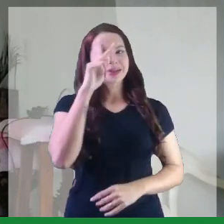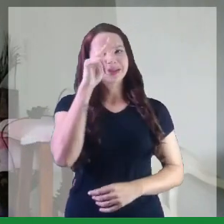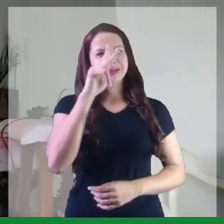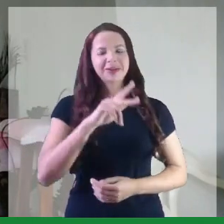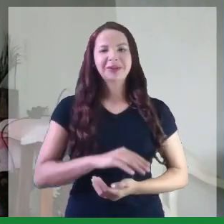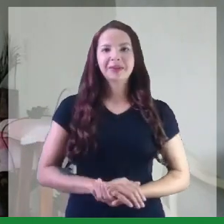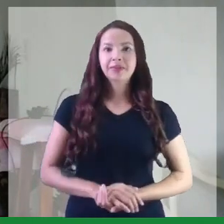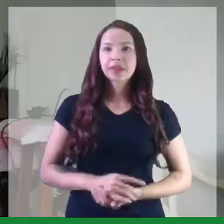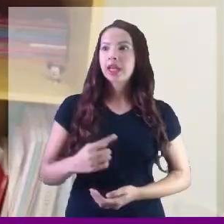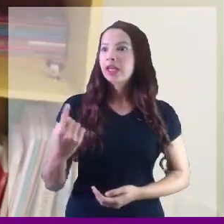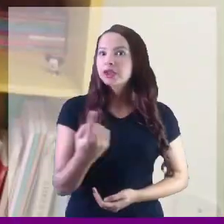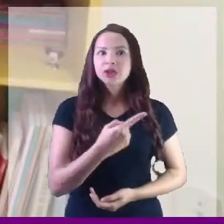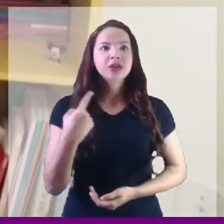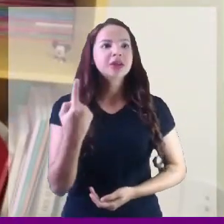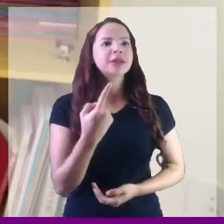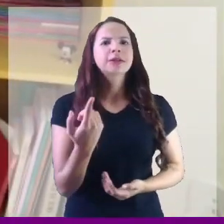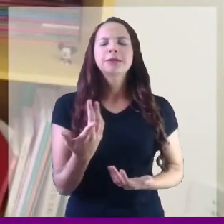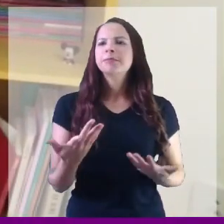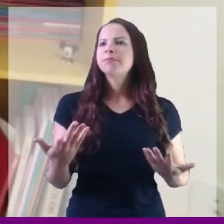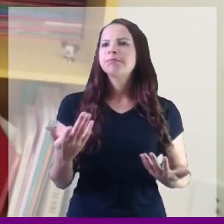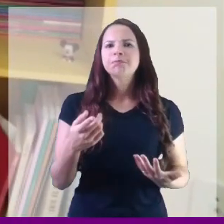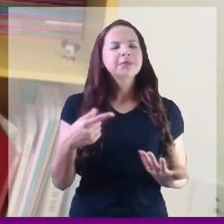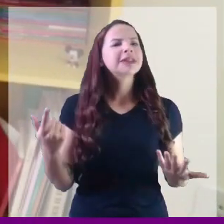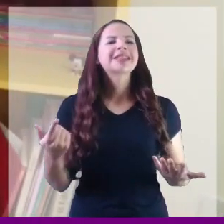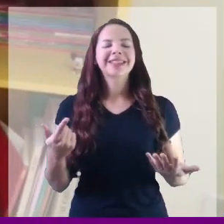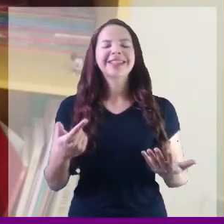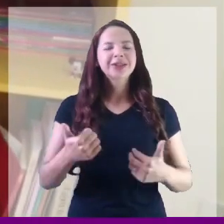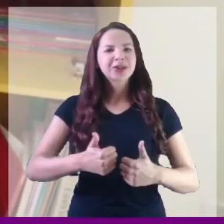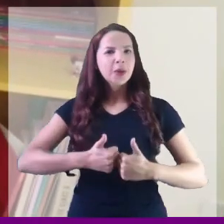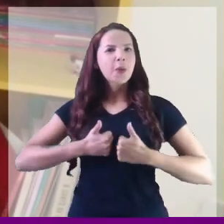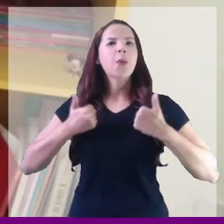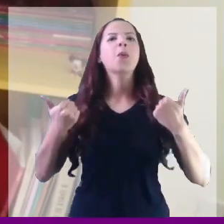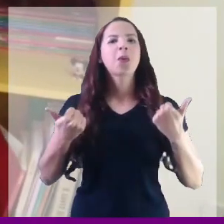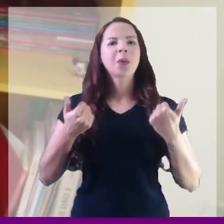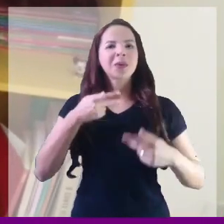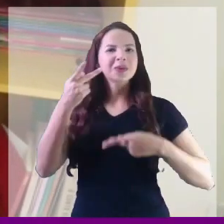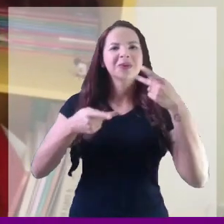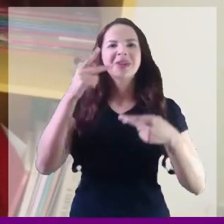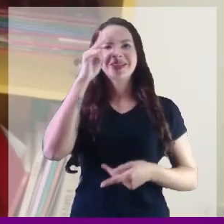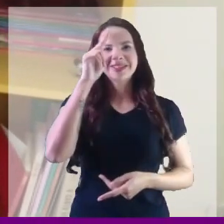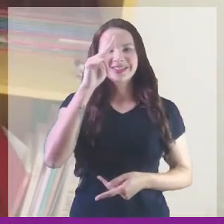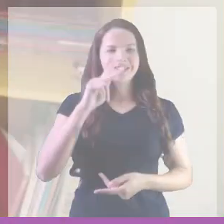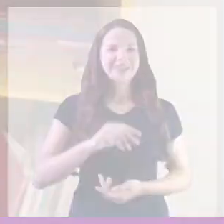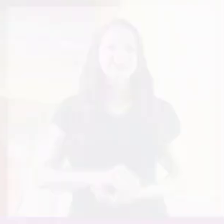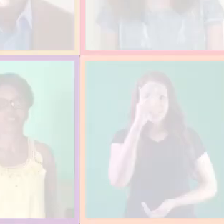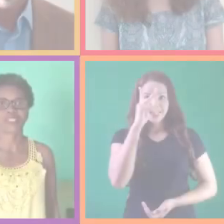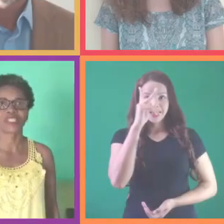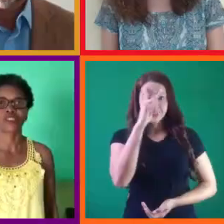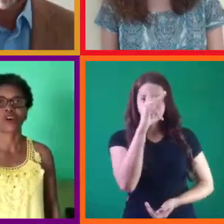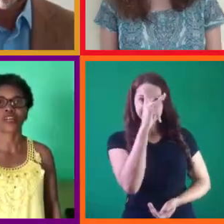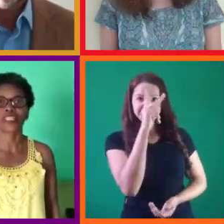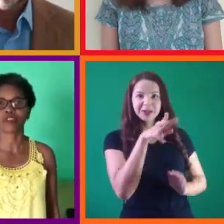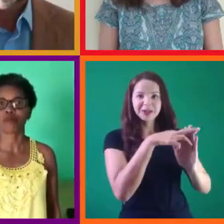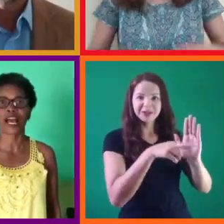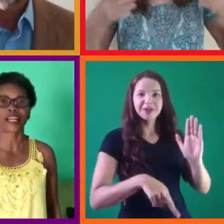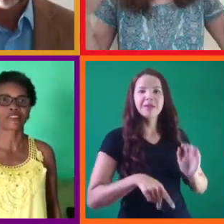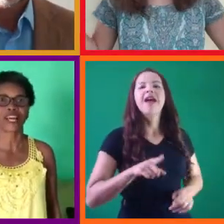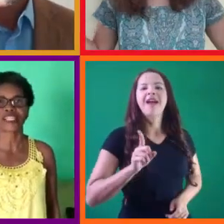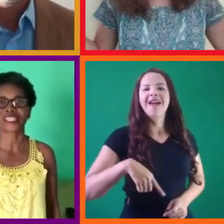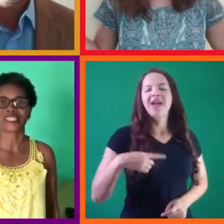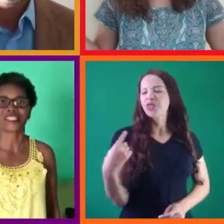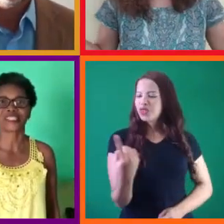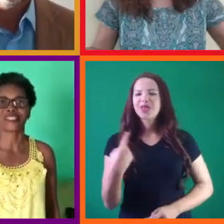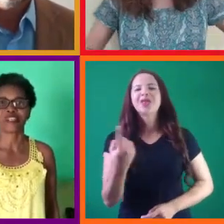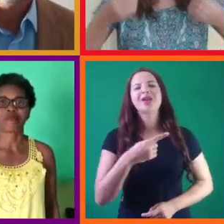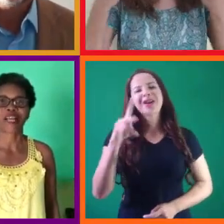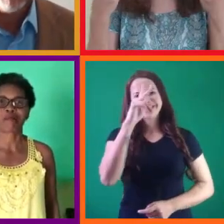muito do que nós somos. Essa gente, que é a história que temos orgulho de contar. Nossa história tem um caralho